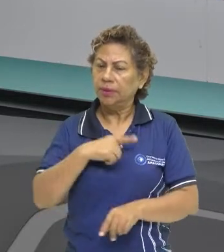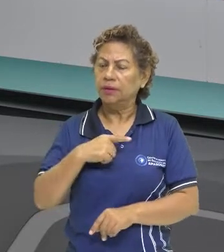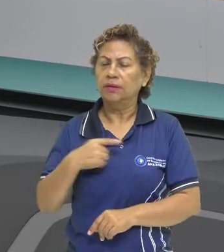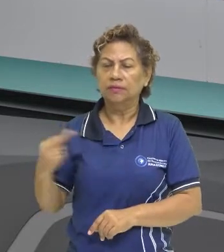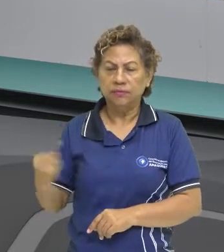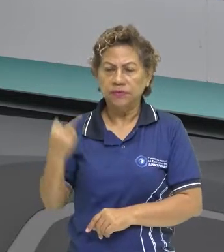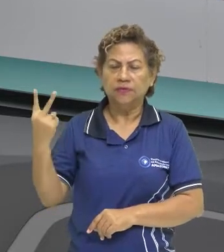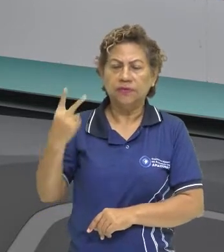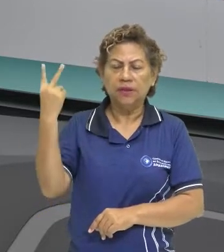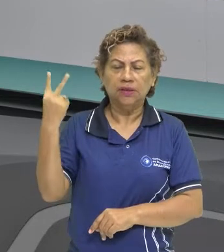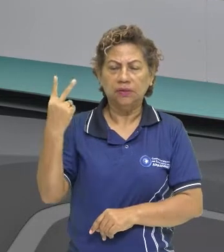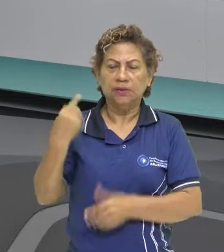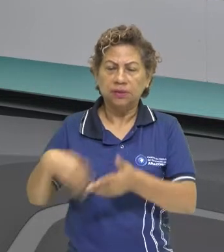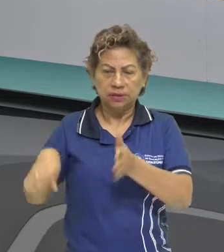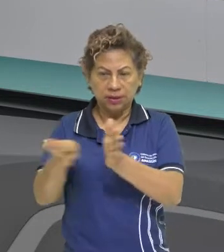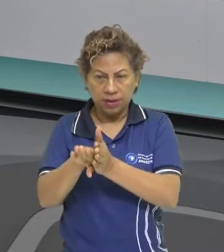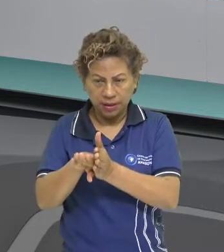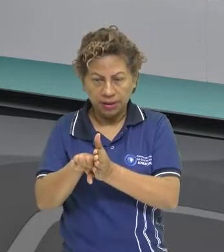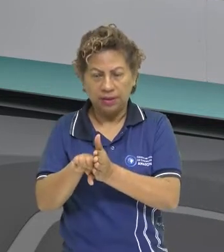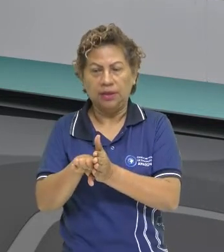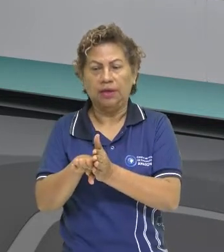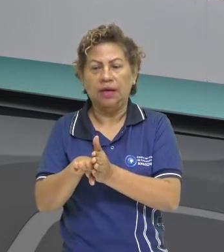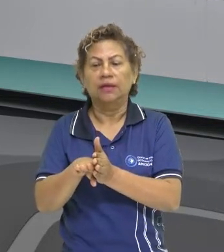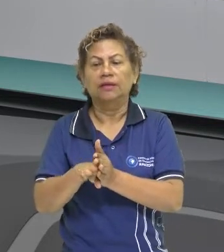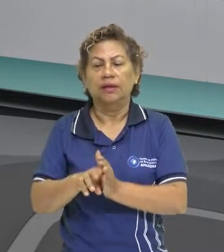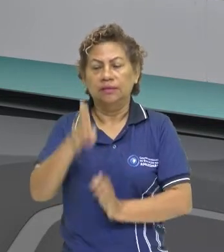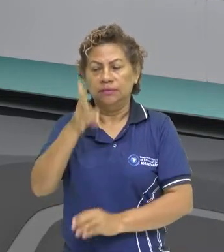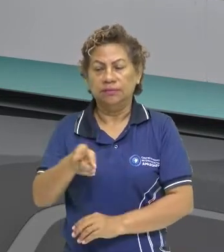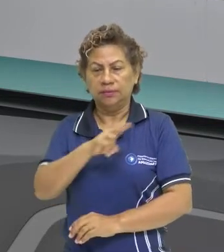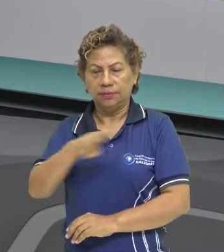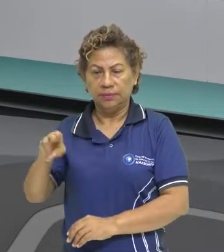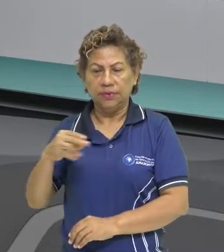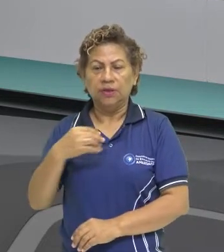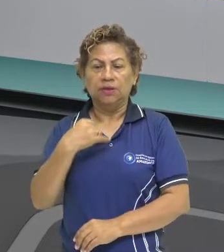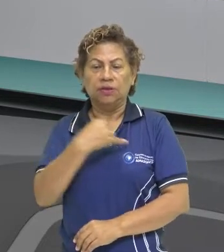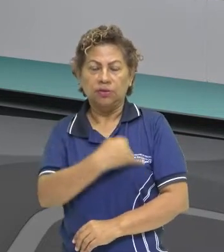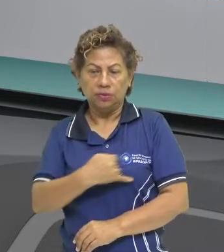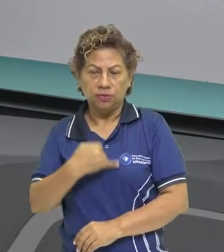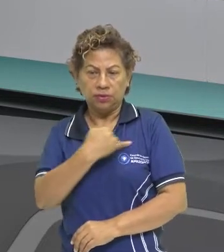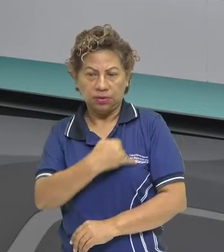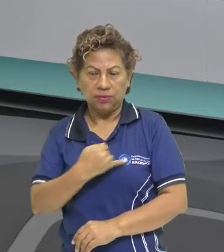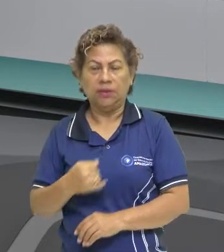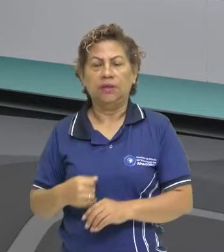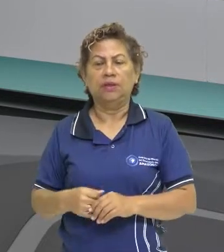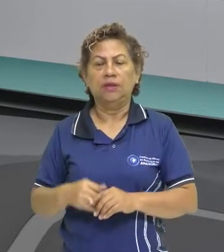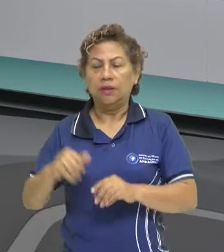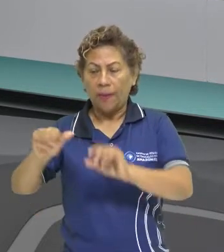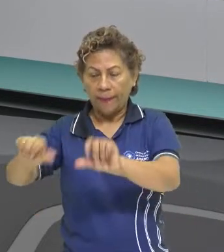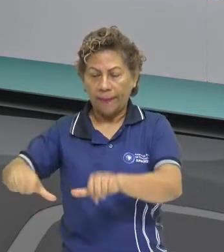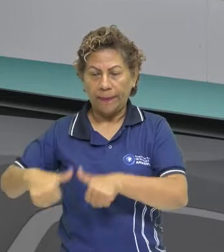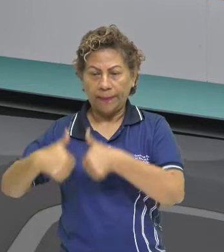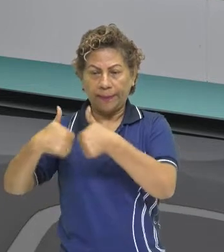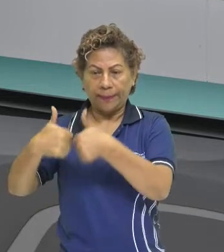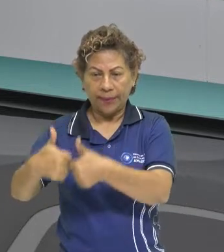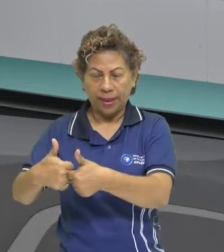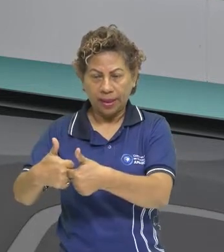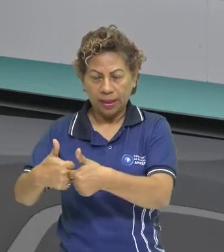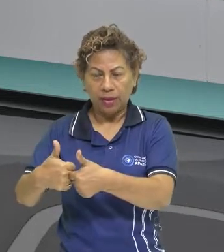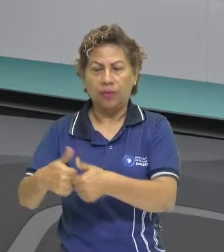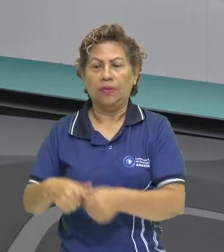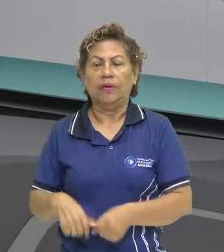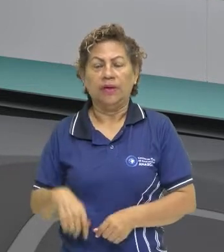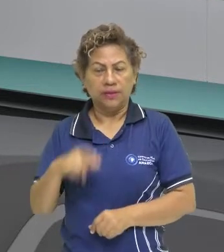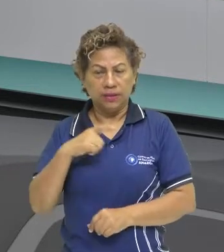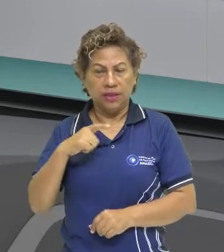histórico documental, porém, com plus a mais, que é essa melhor qualidade estética, porque nós vamos ter o